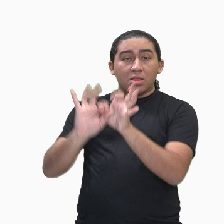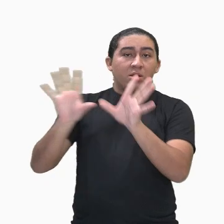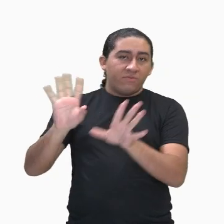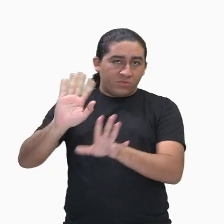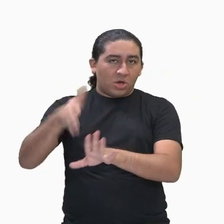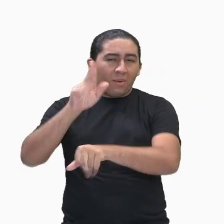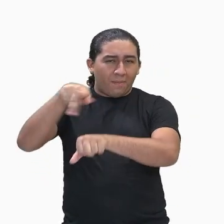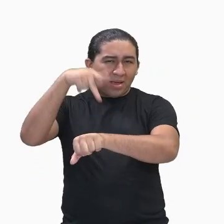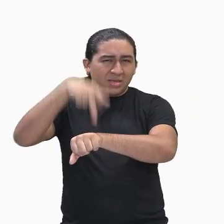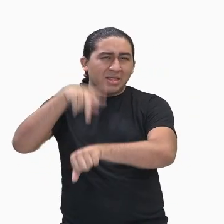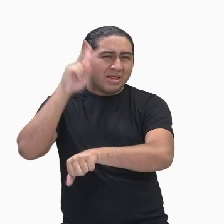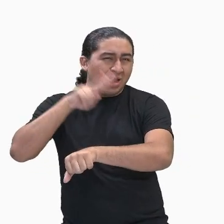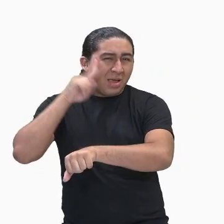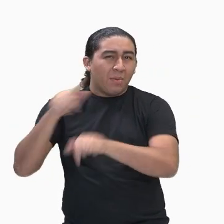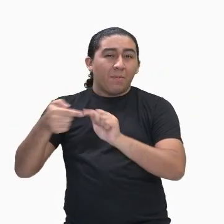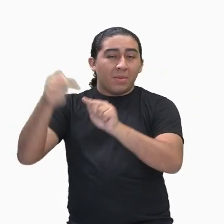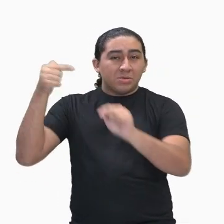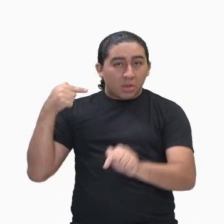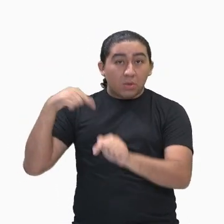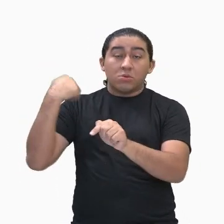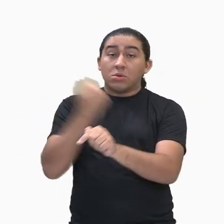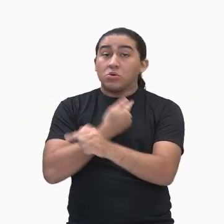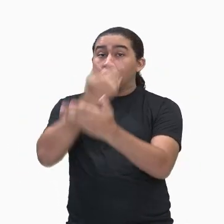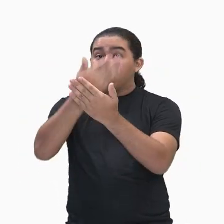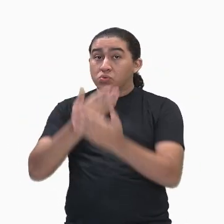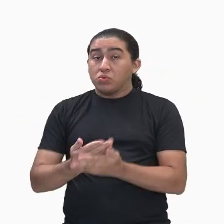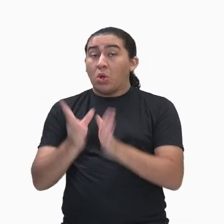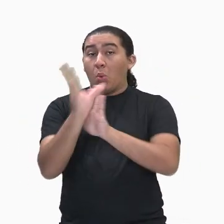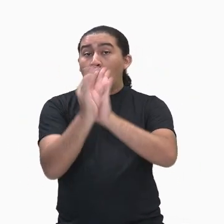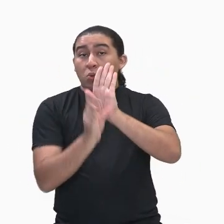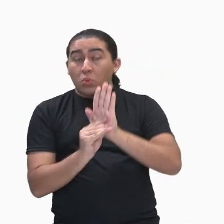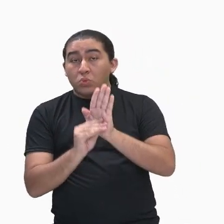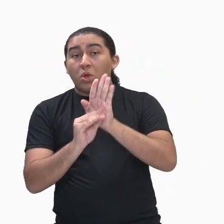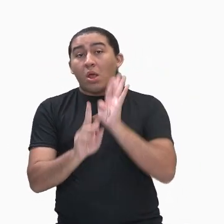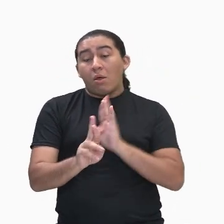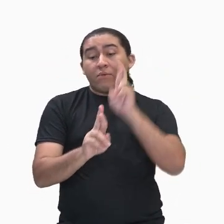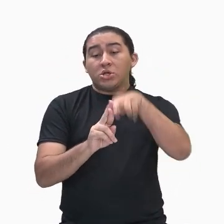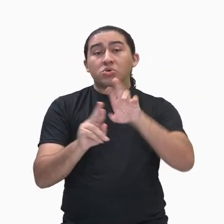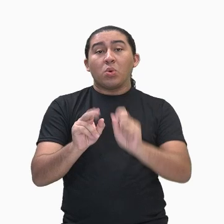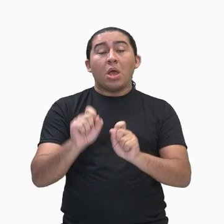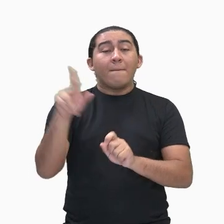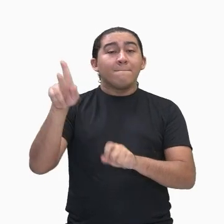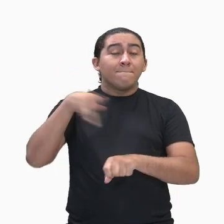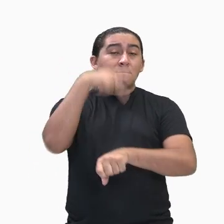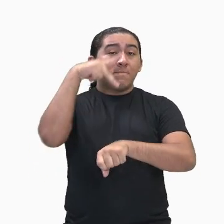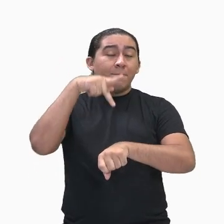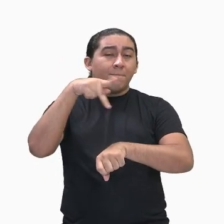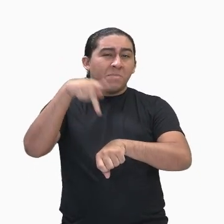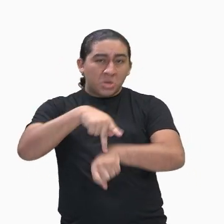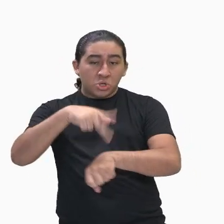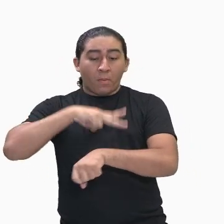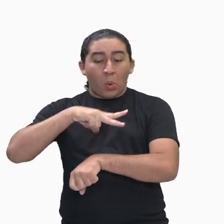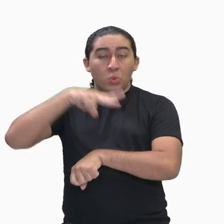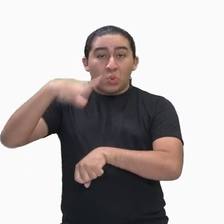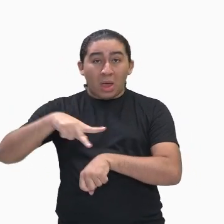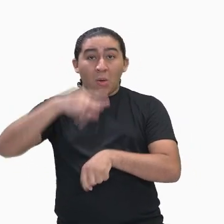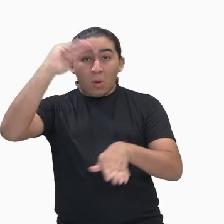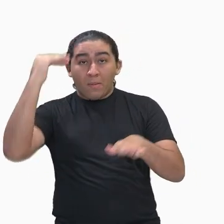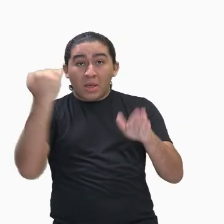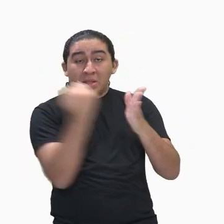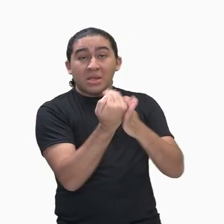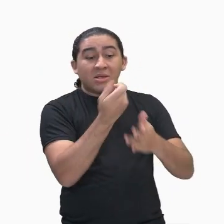país. Lembra no período anterior que nós estudamos? Que Portugal ficou refém da Espanha, porque o rei havia